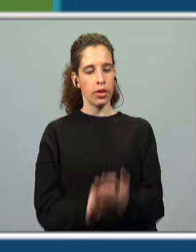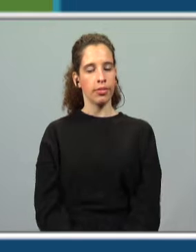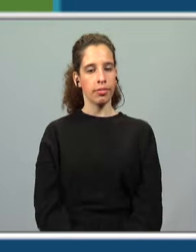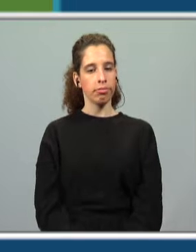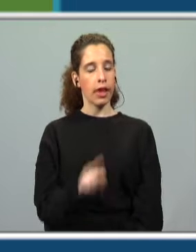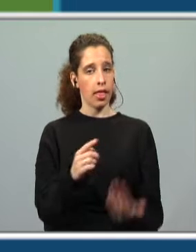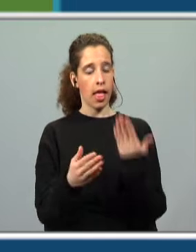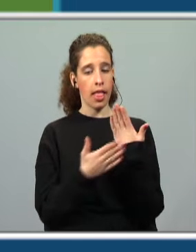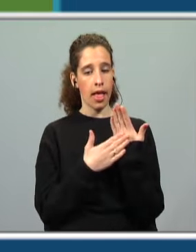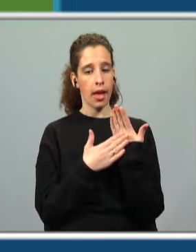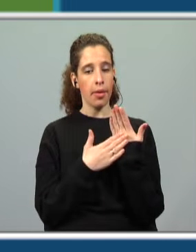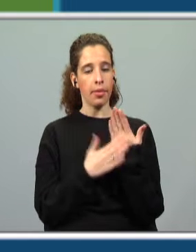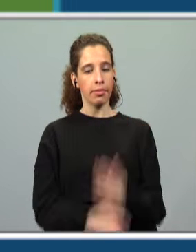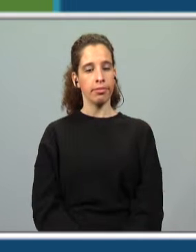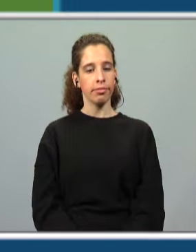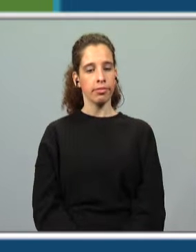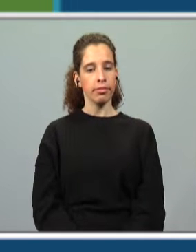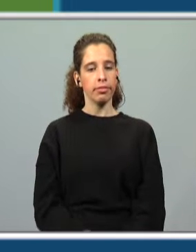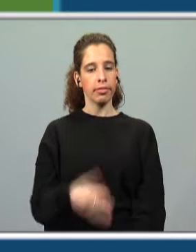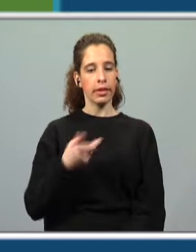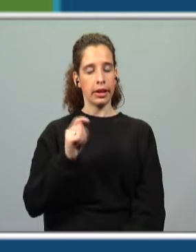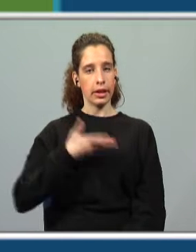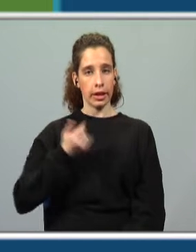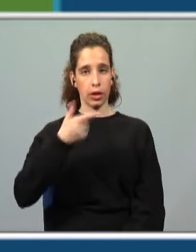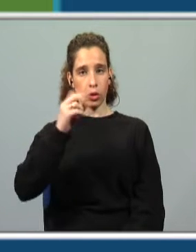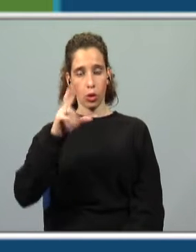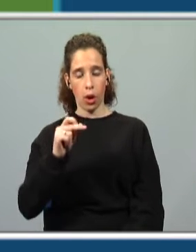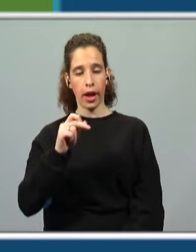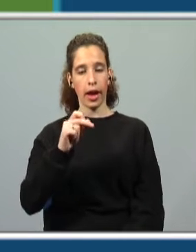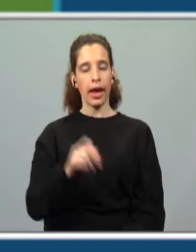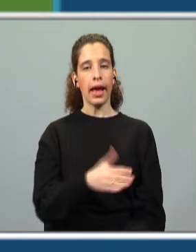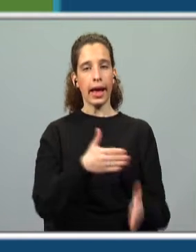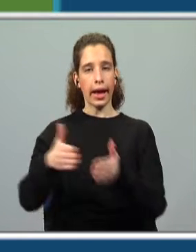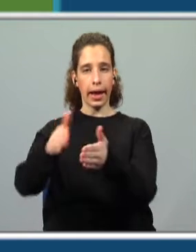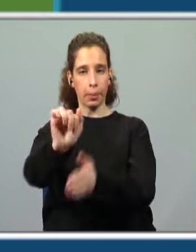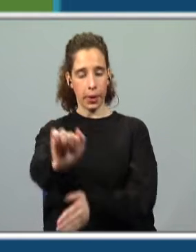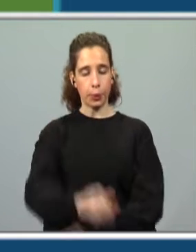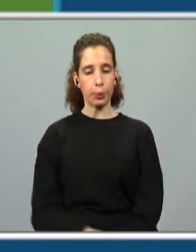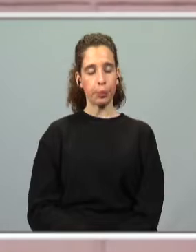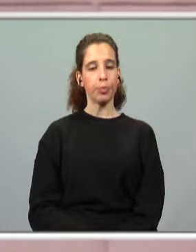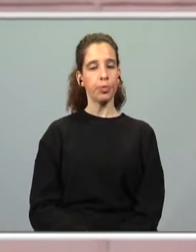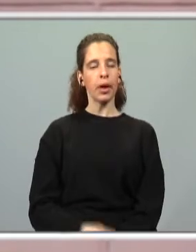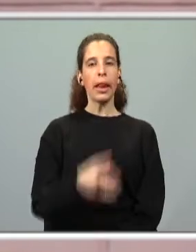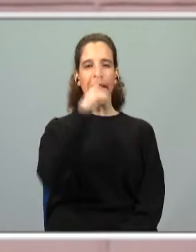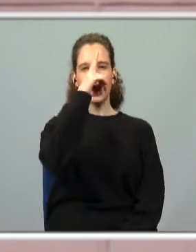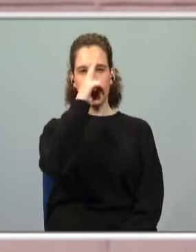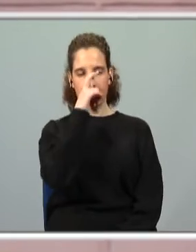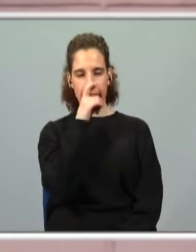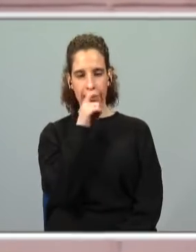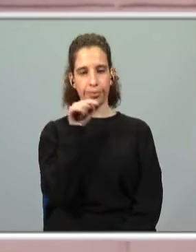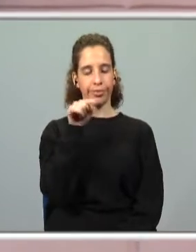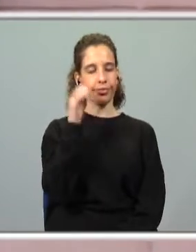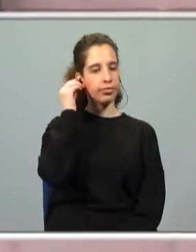referenciado na capa, é da editora Caminho. Para nós recordarmos, eu trago-vos aqui